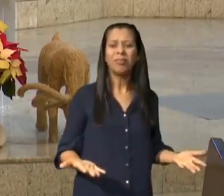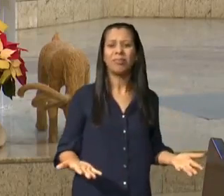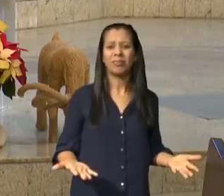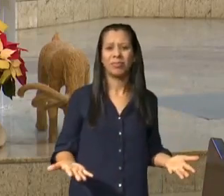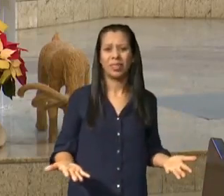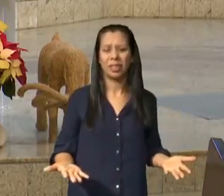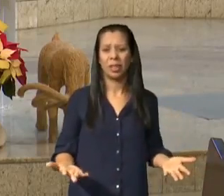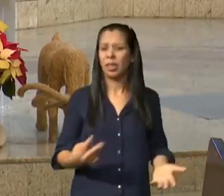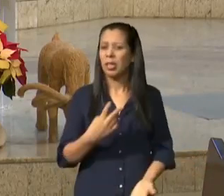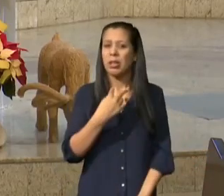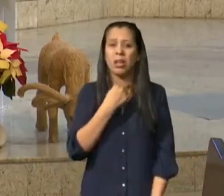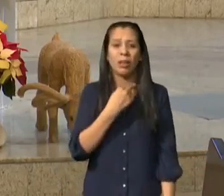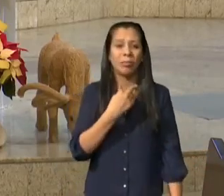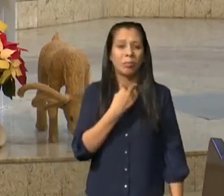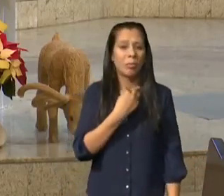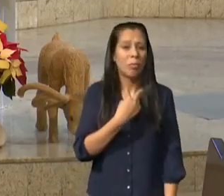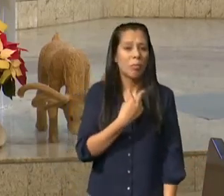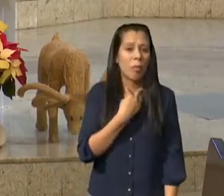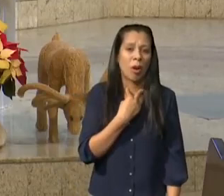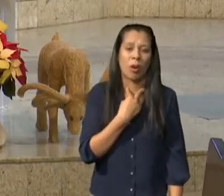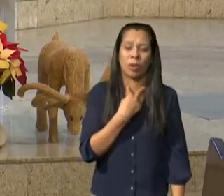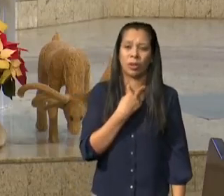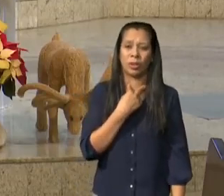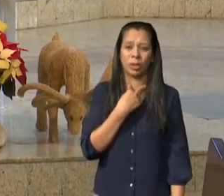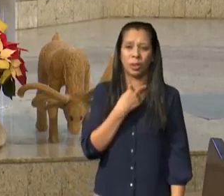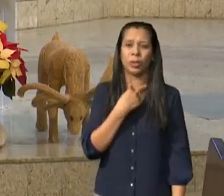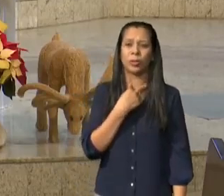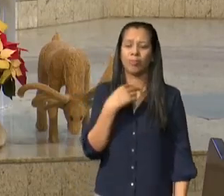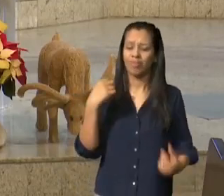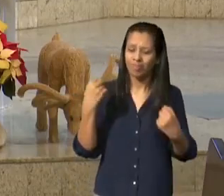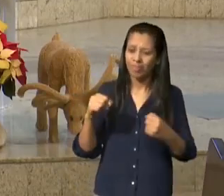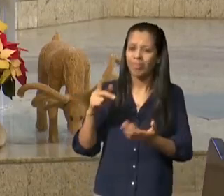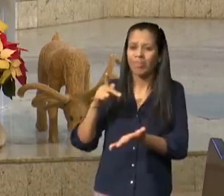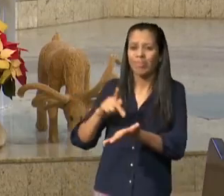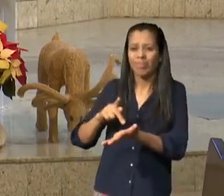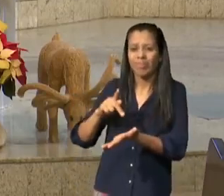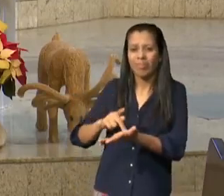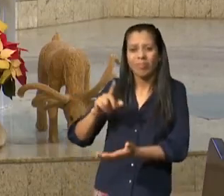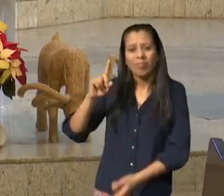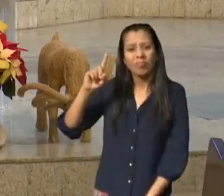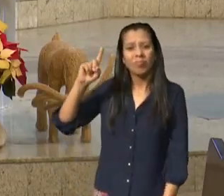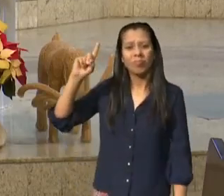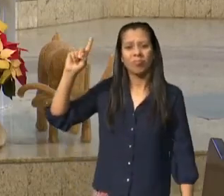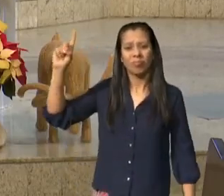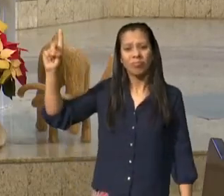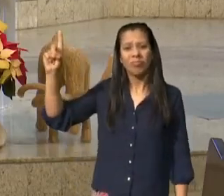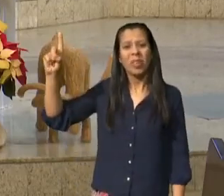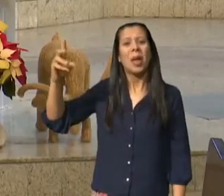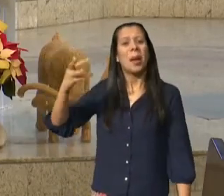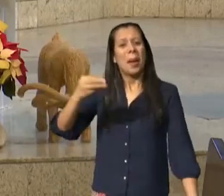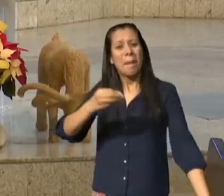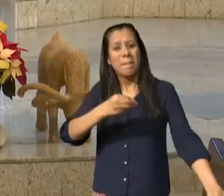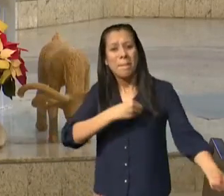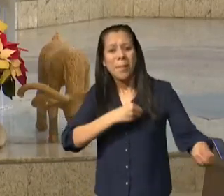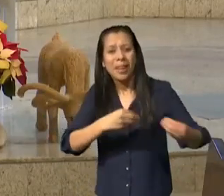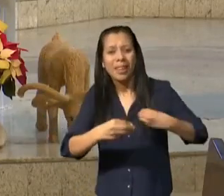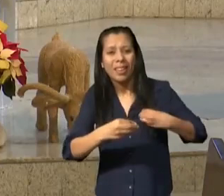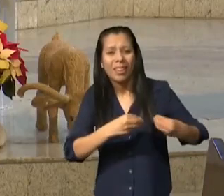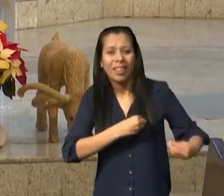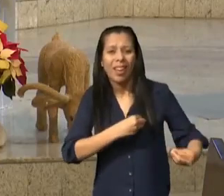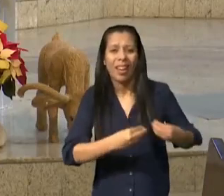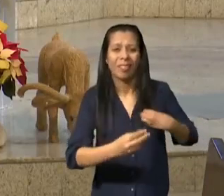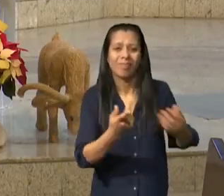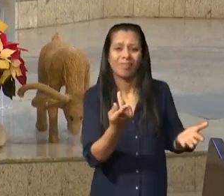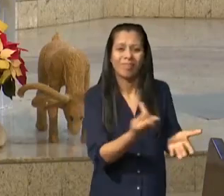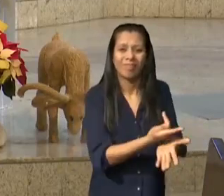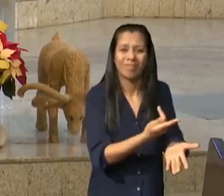são condenados do começo ao fim e sabe por quê porque os